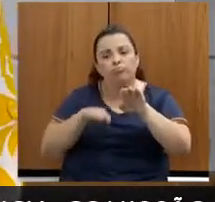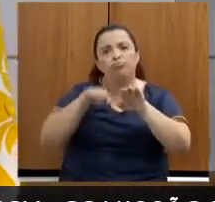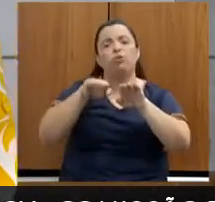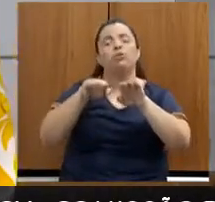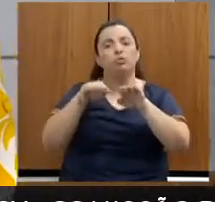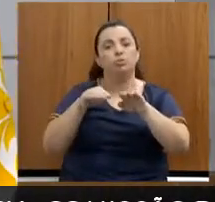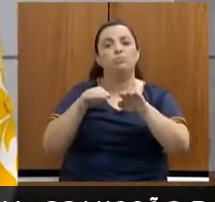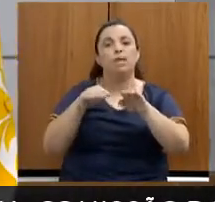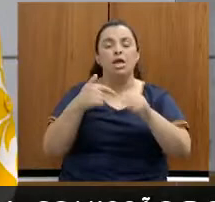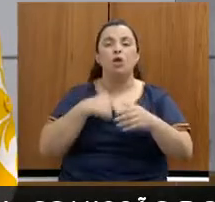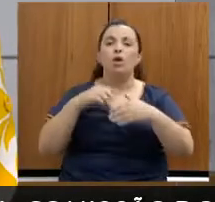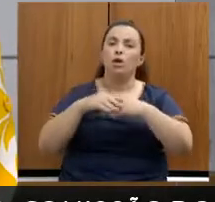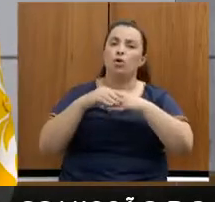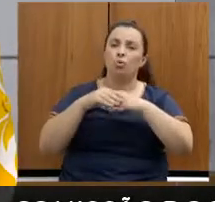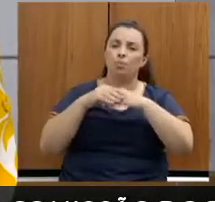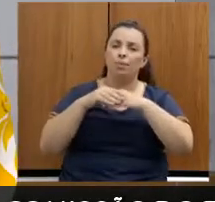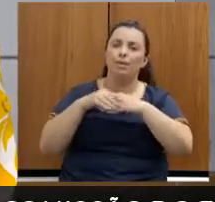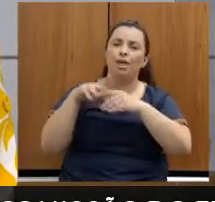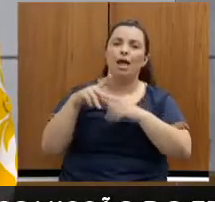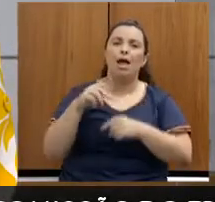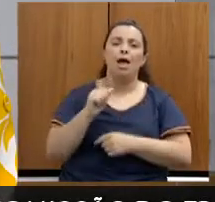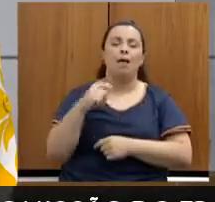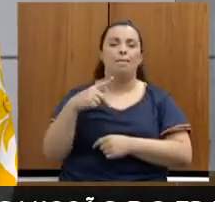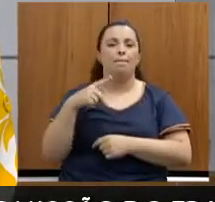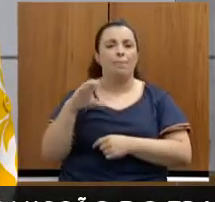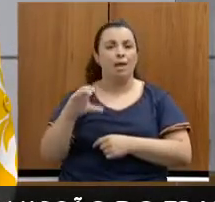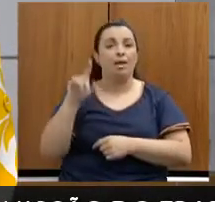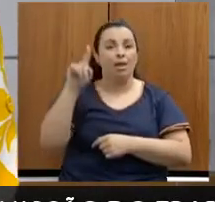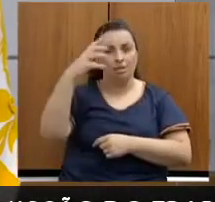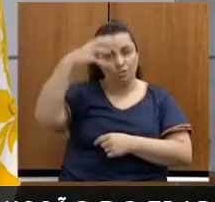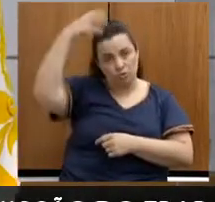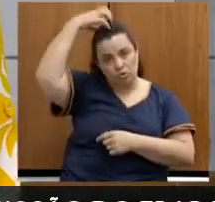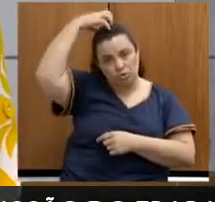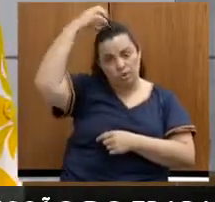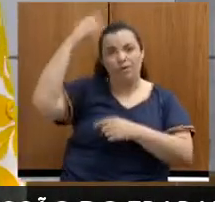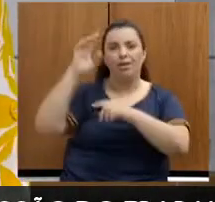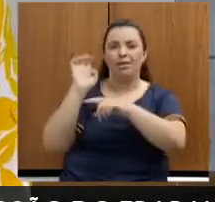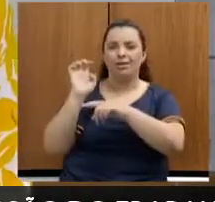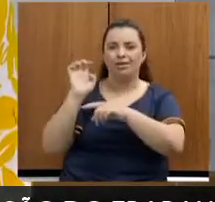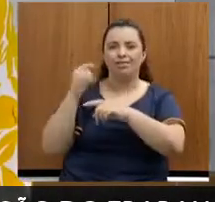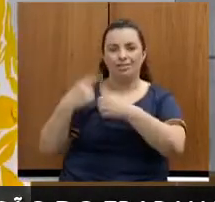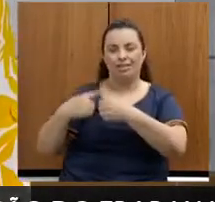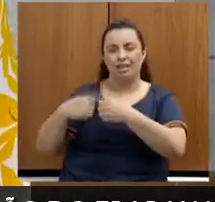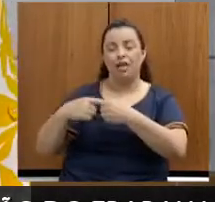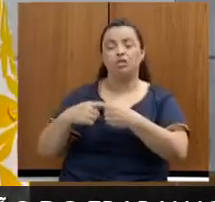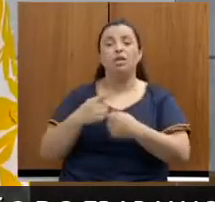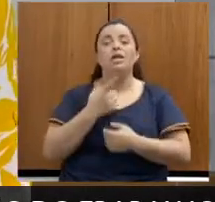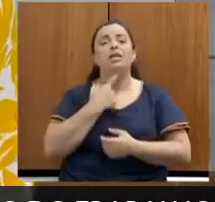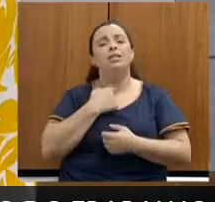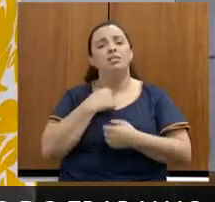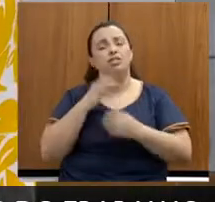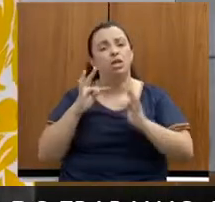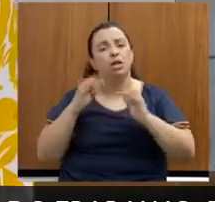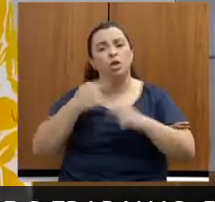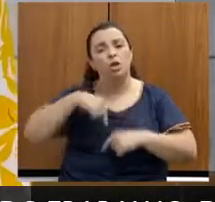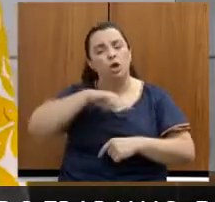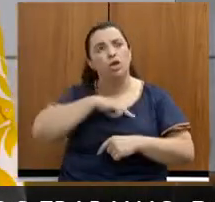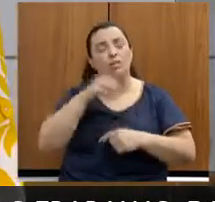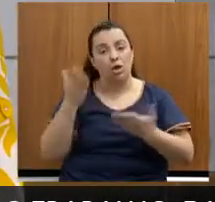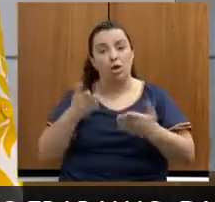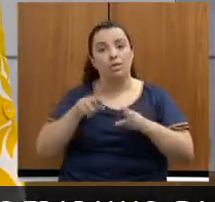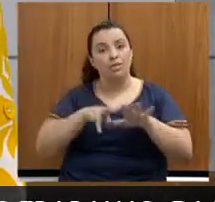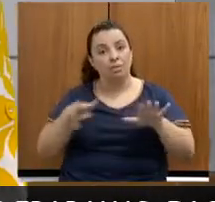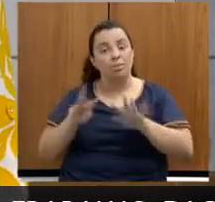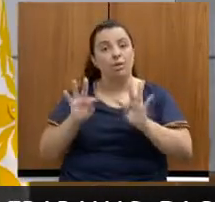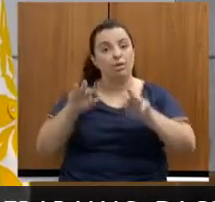APAC de São João del Rey através do seu coordenador, é o Fusato, e desejar a todos nós, nesse encerramento da primeira semana da Assembleia